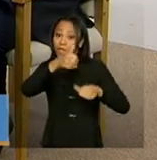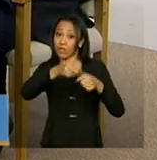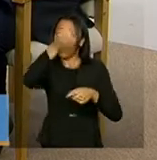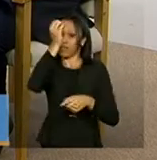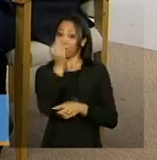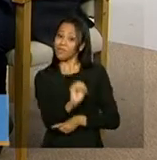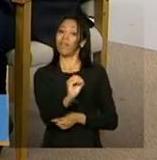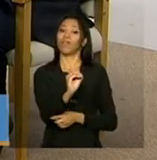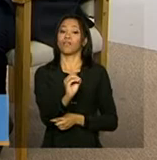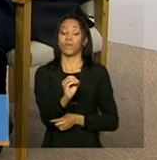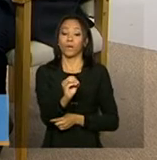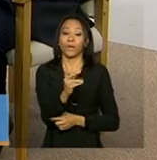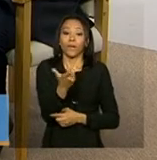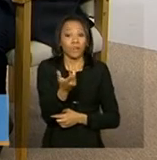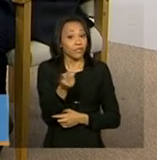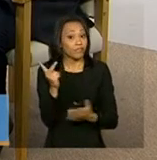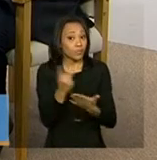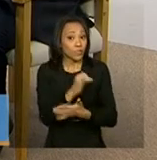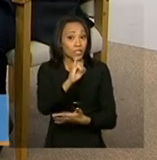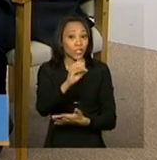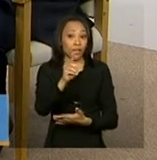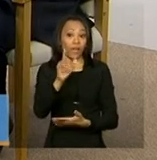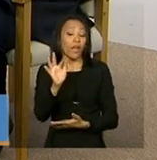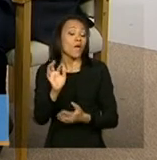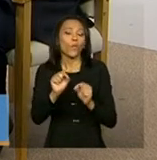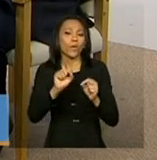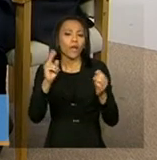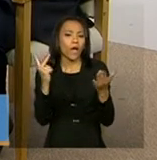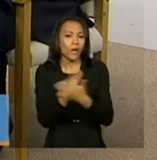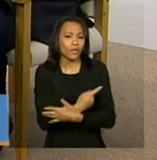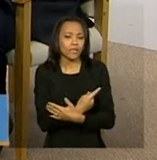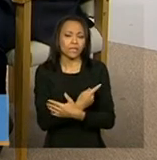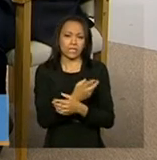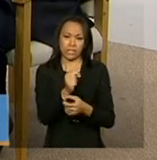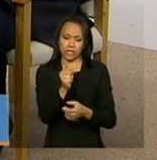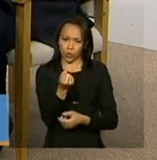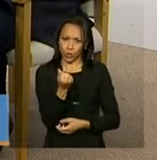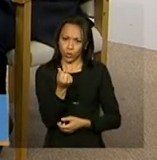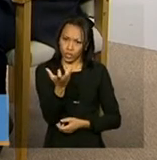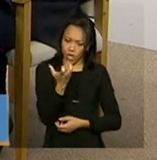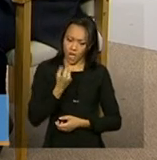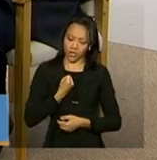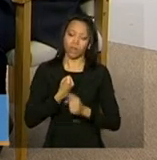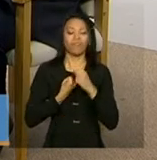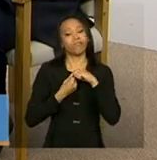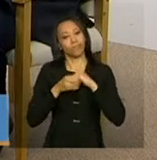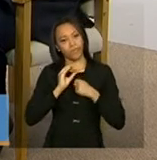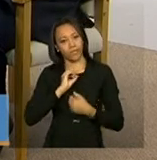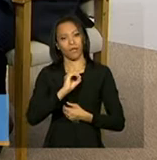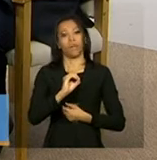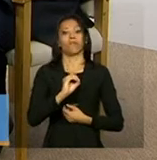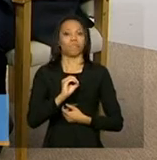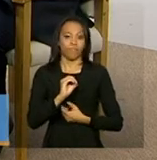é zero, consequentemente, o valor a receber também vai ser zero.